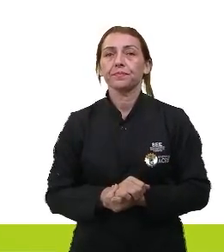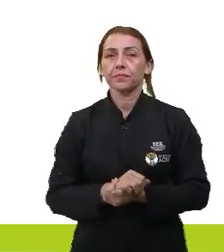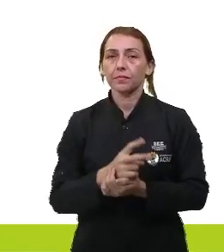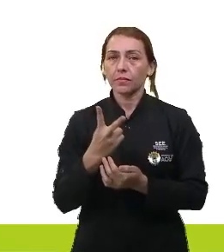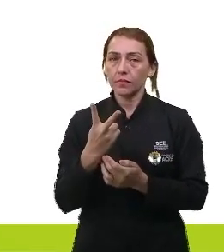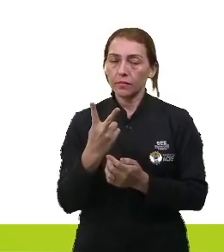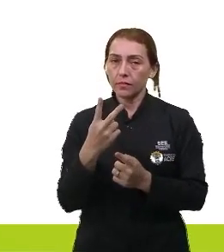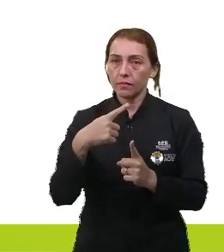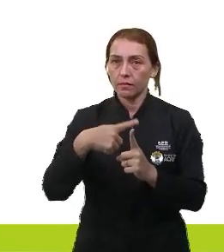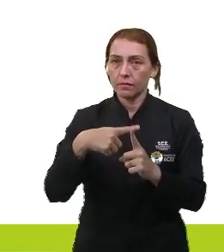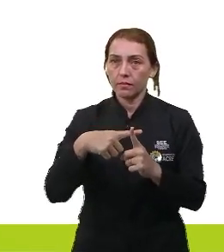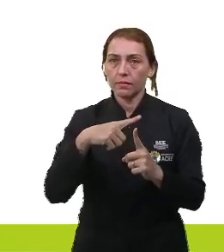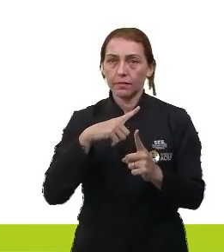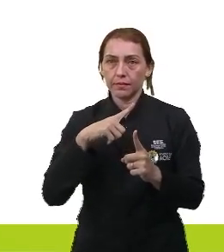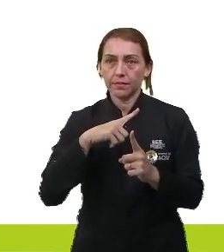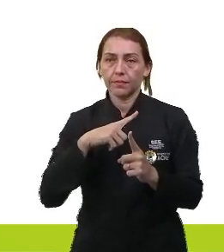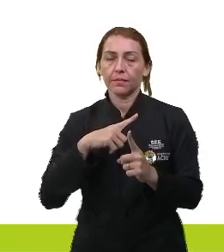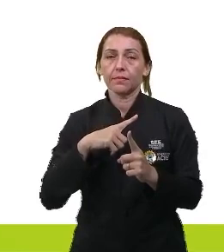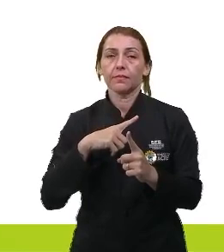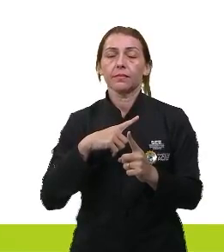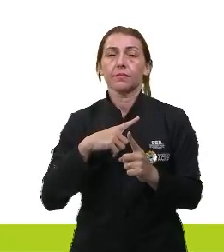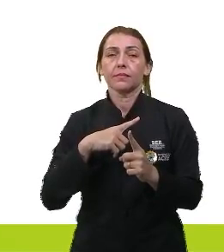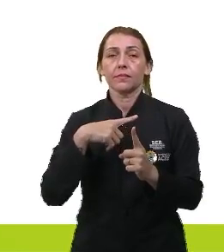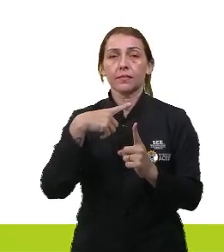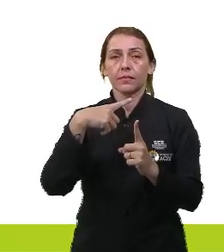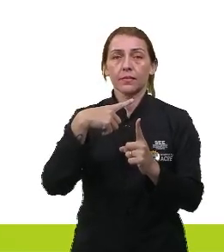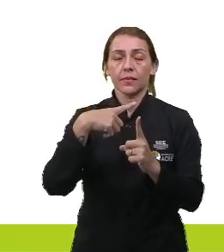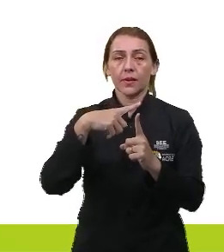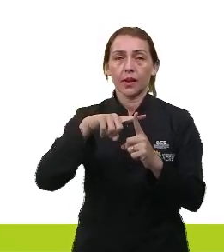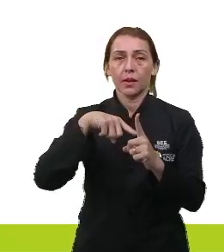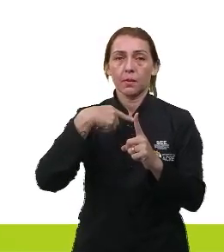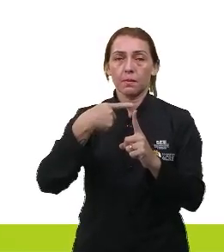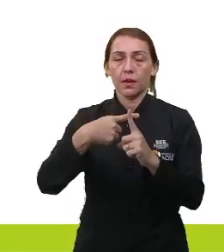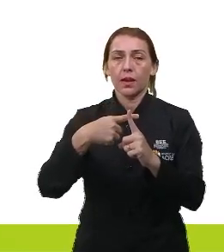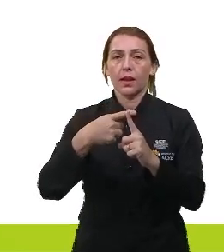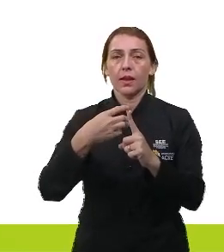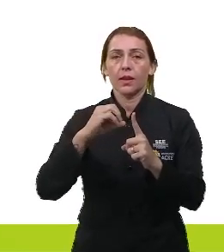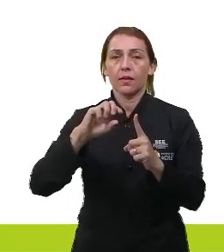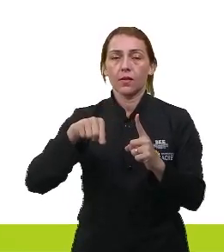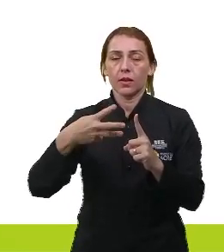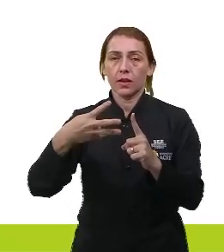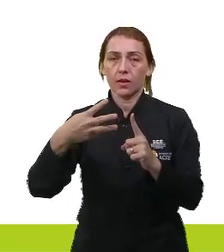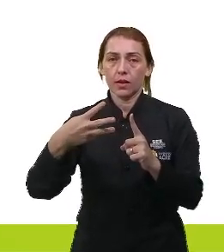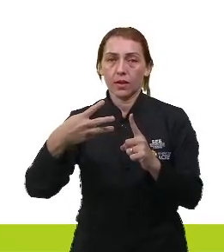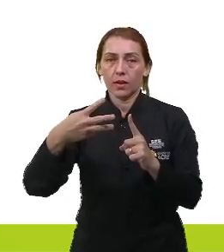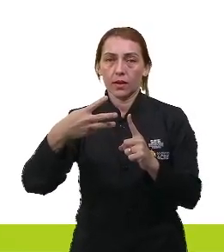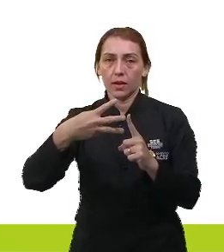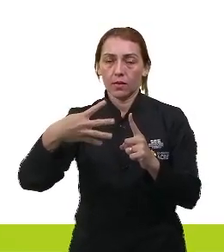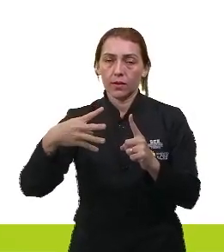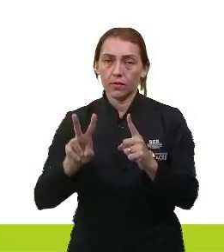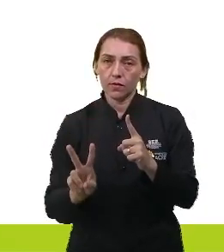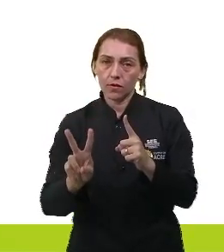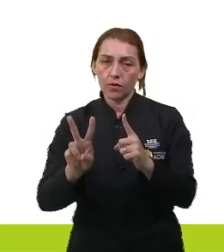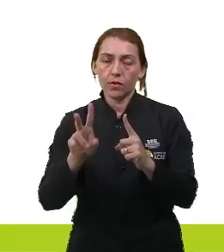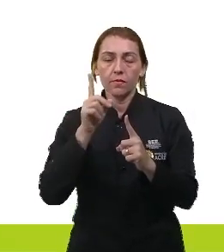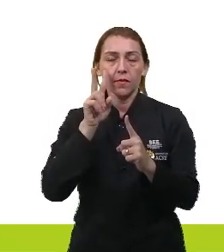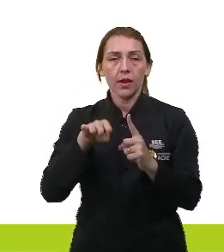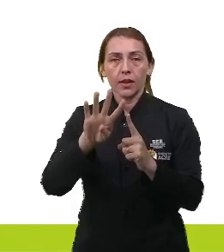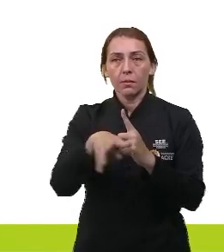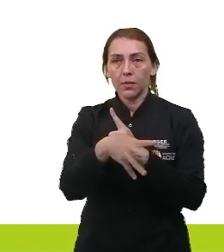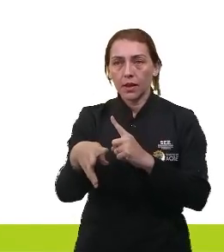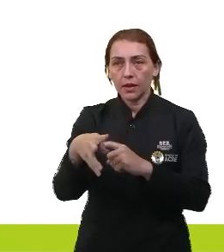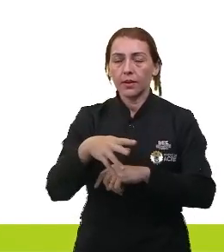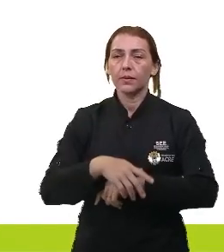2+, e ele tendo um potencial de mais 0,34 volts. Vamos guardar essa informação. Analise a tabela